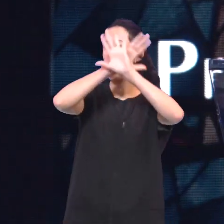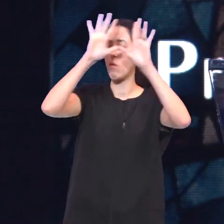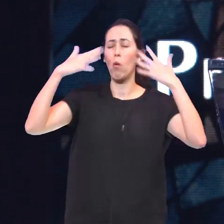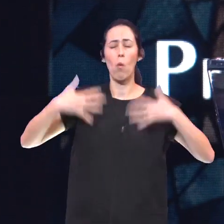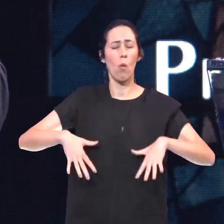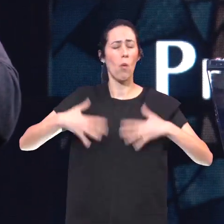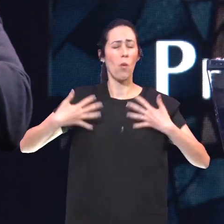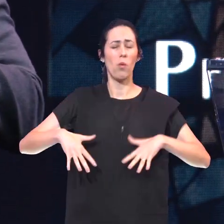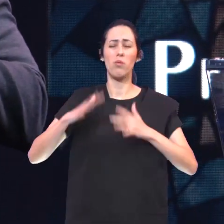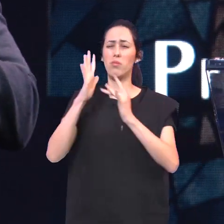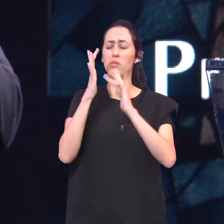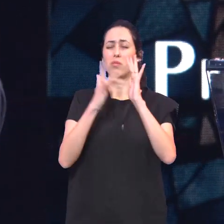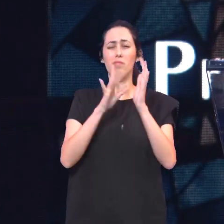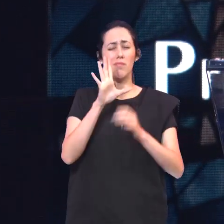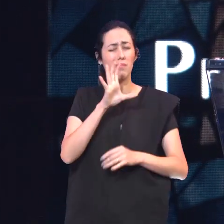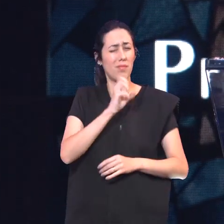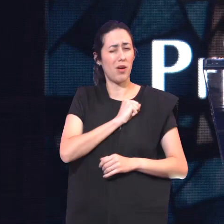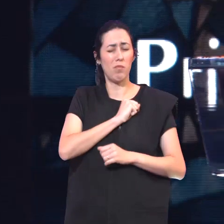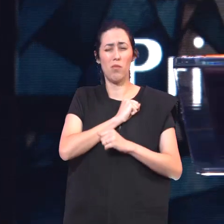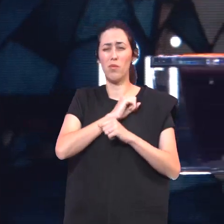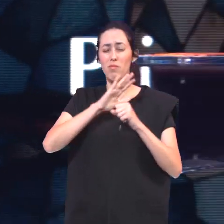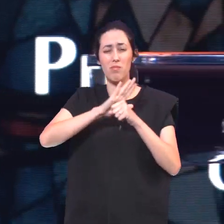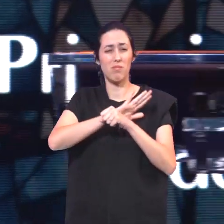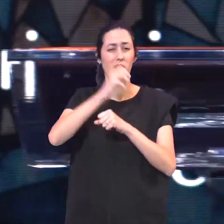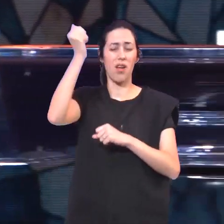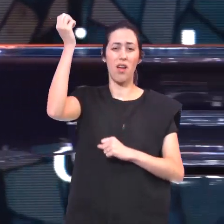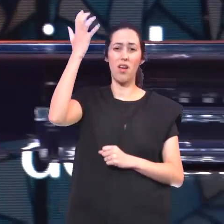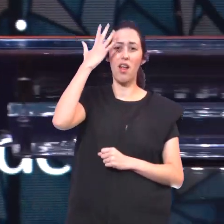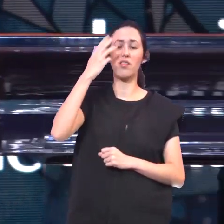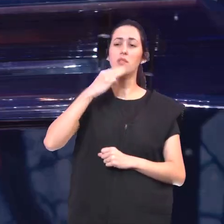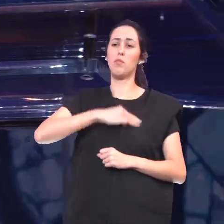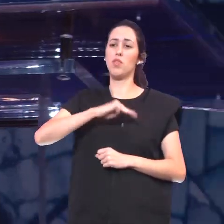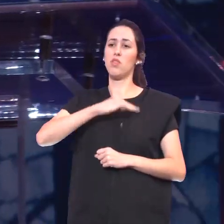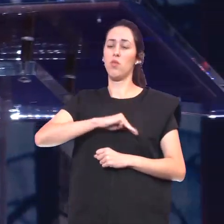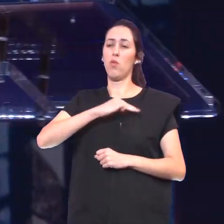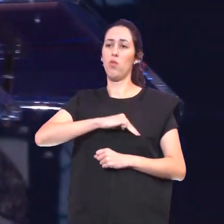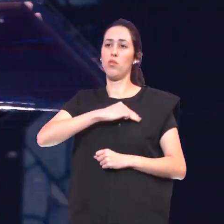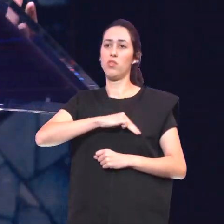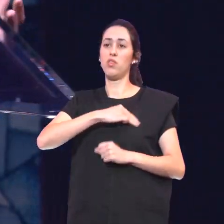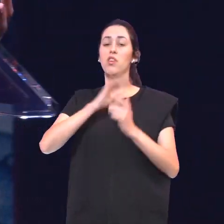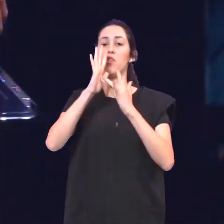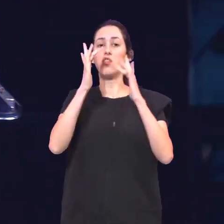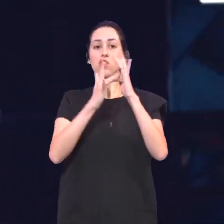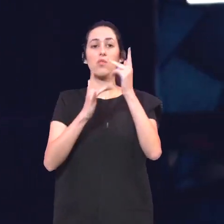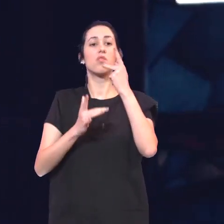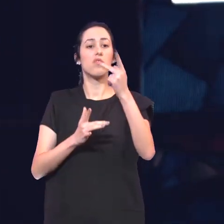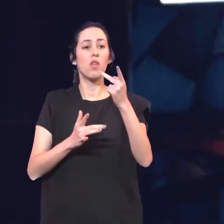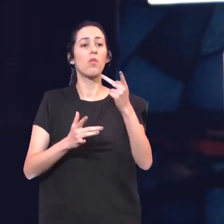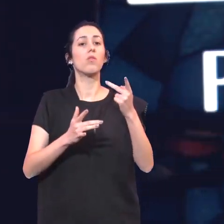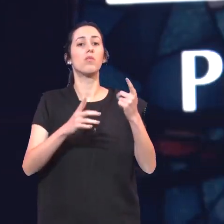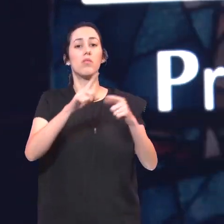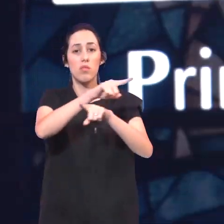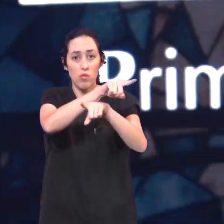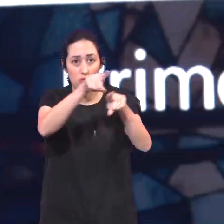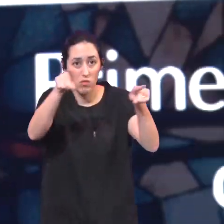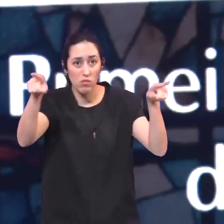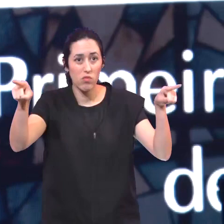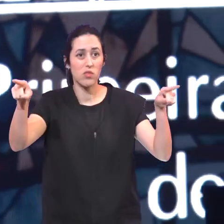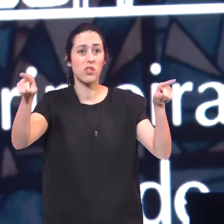encharcado De amor De graça E de misericórdia E ele diz Vinde a mim